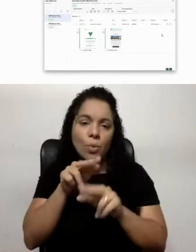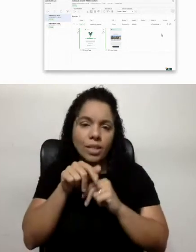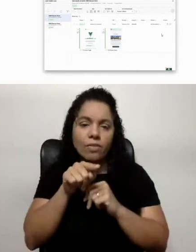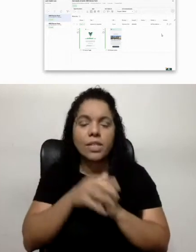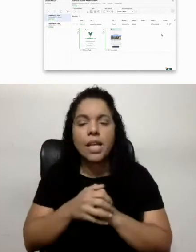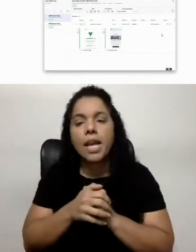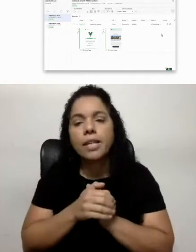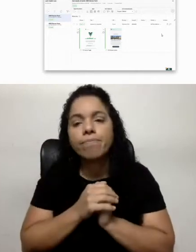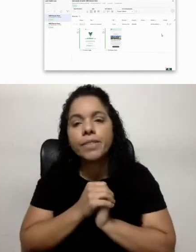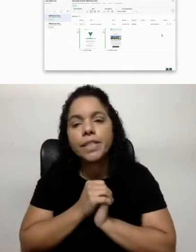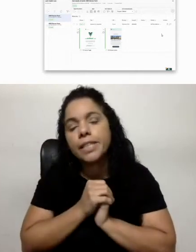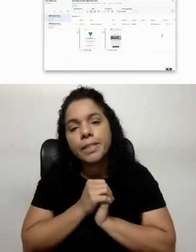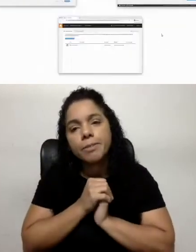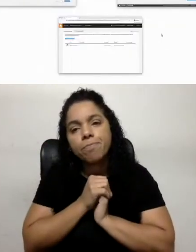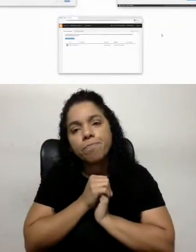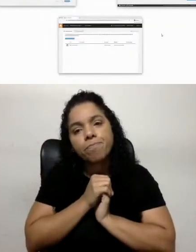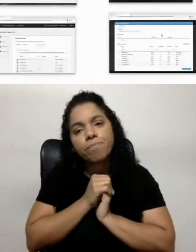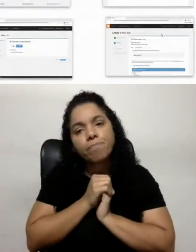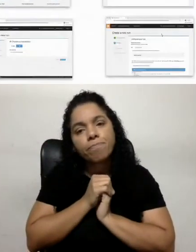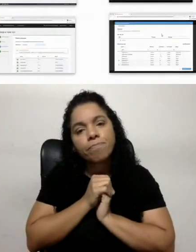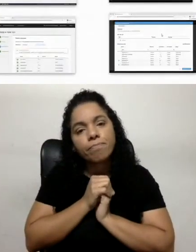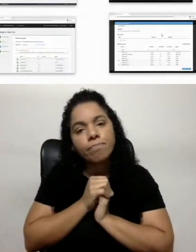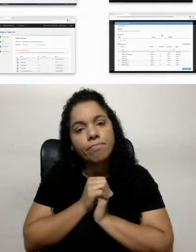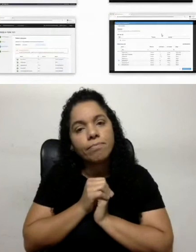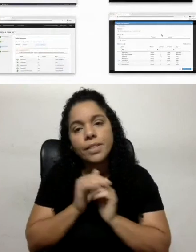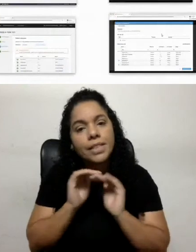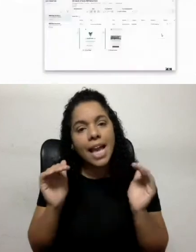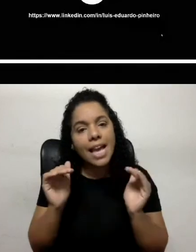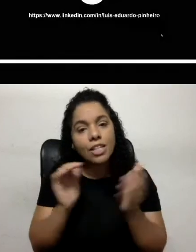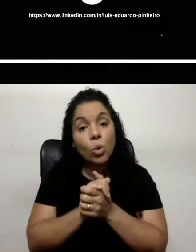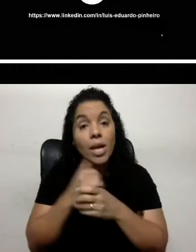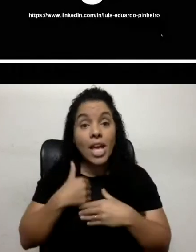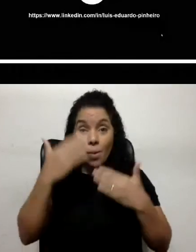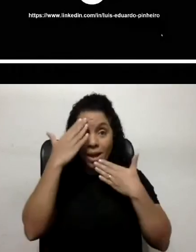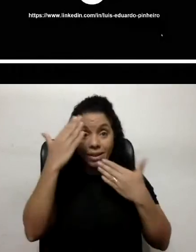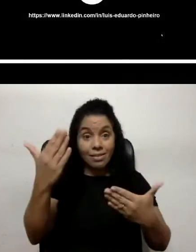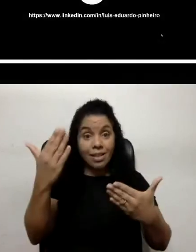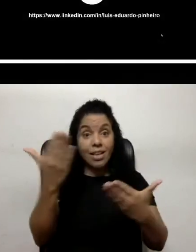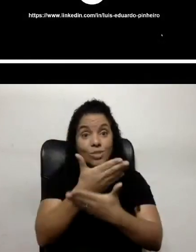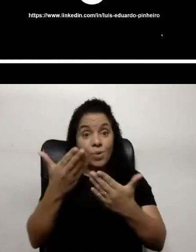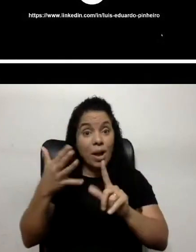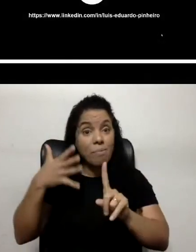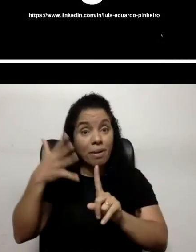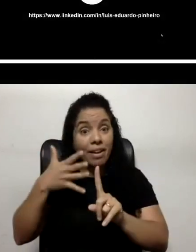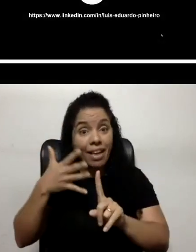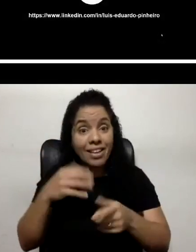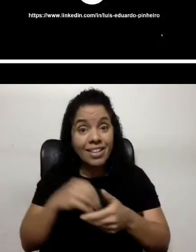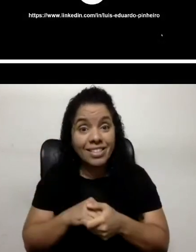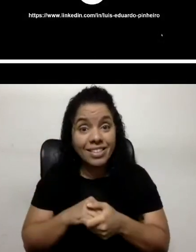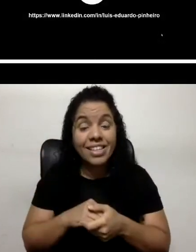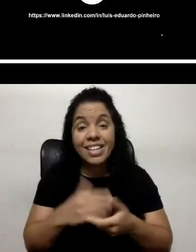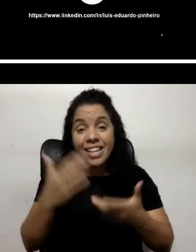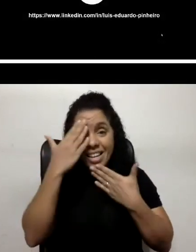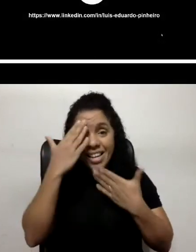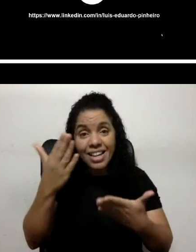e é isso, eu agradeço bastante a palestra, agradeço bastante